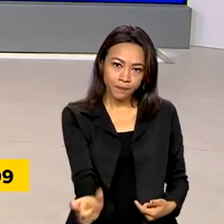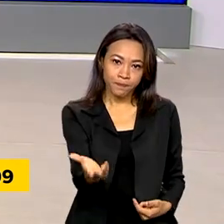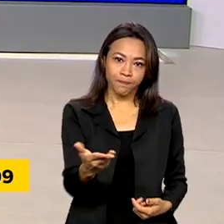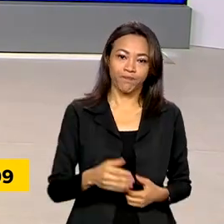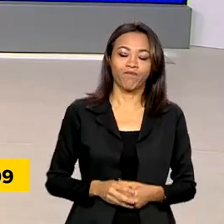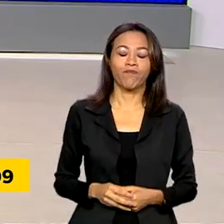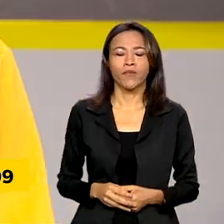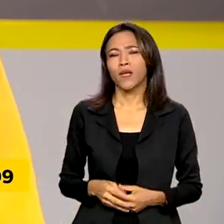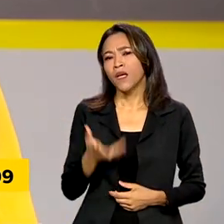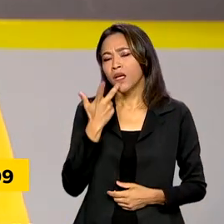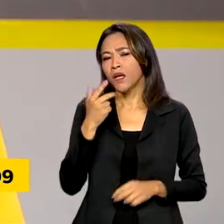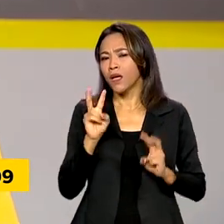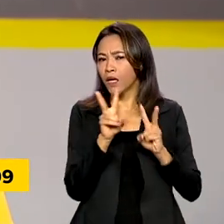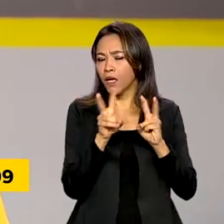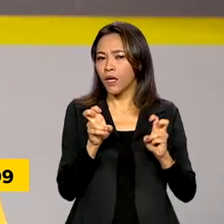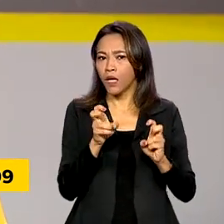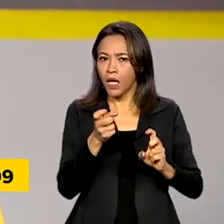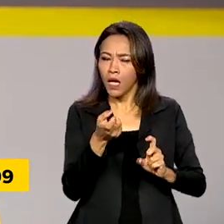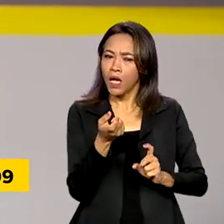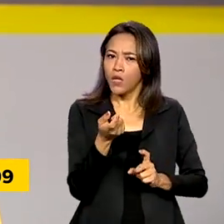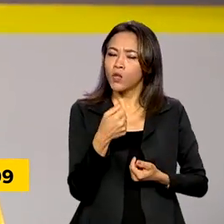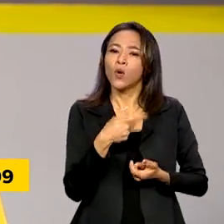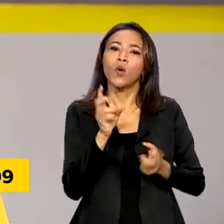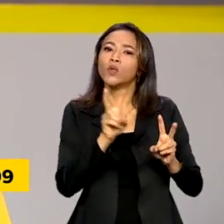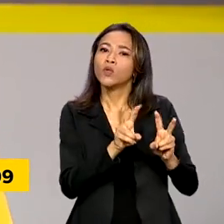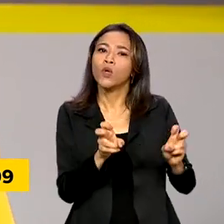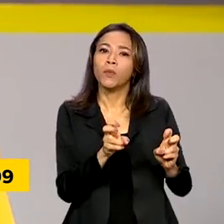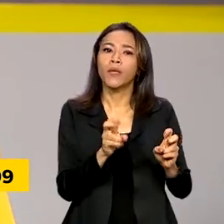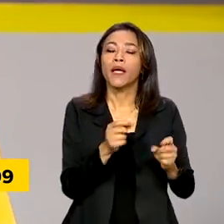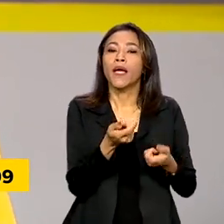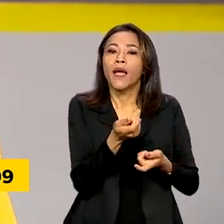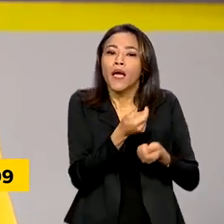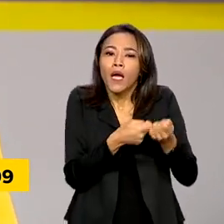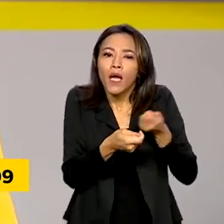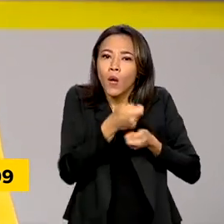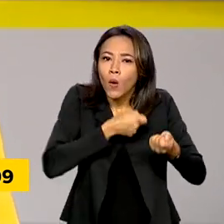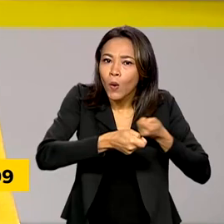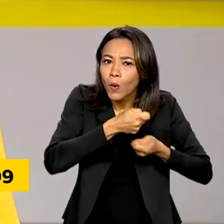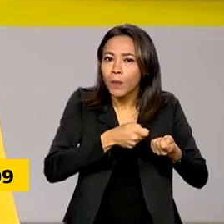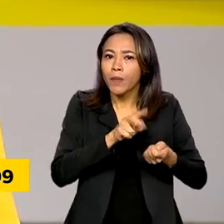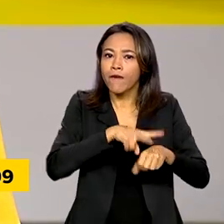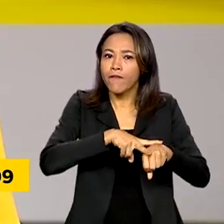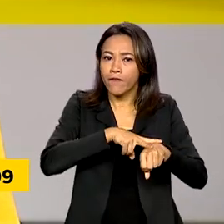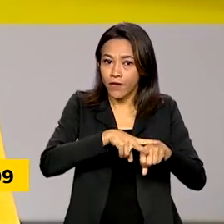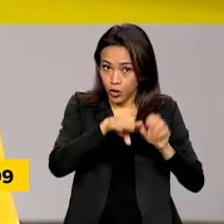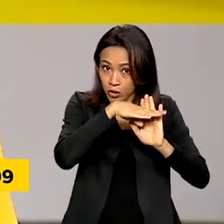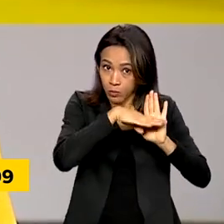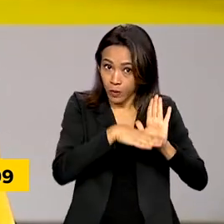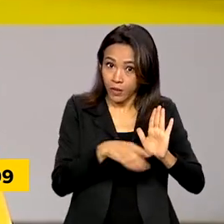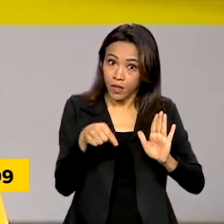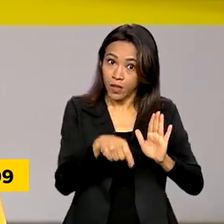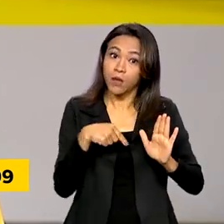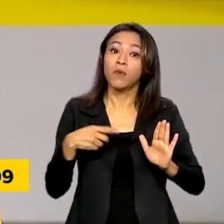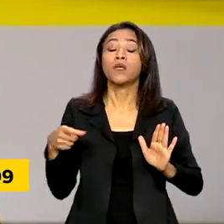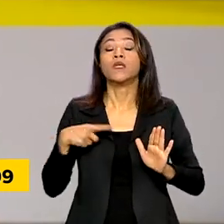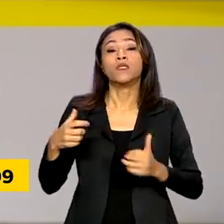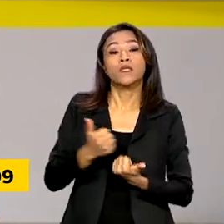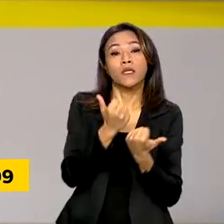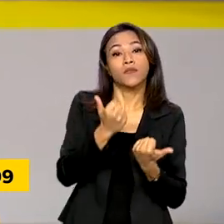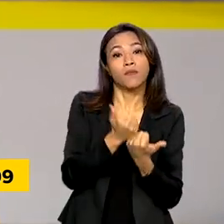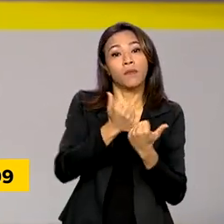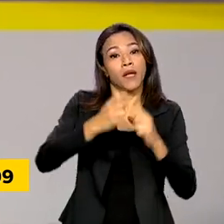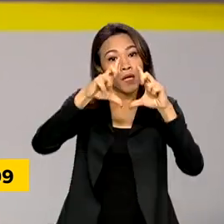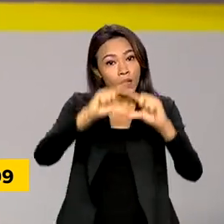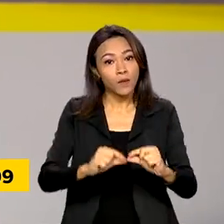E por falar em economia verde, o BNDES discutiu projetos de desenvolvimento sustentável e iniciativas de baixo